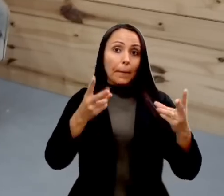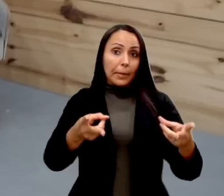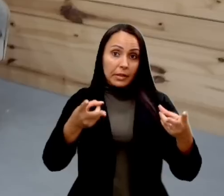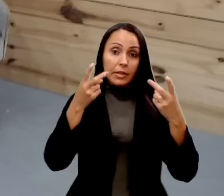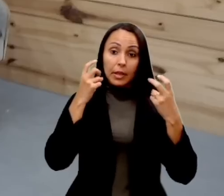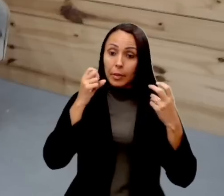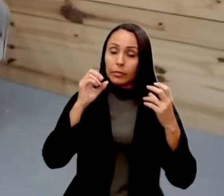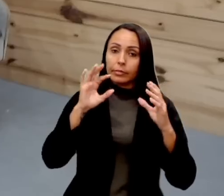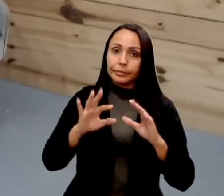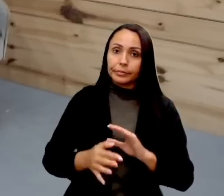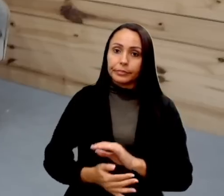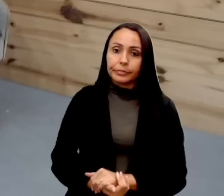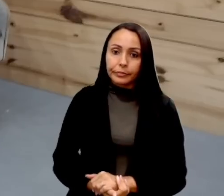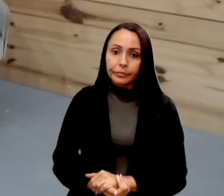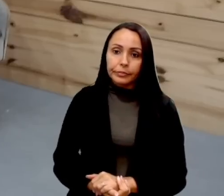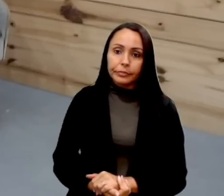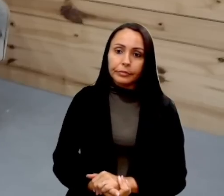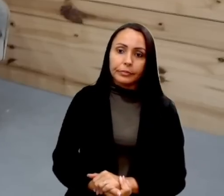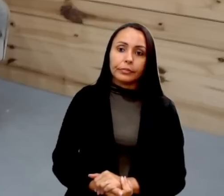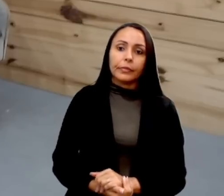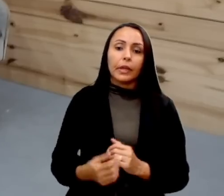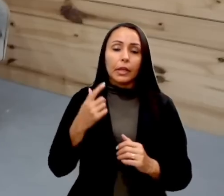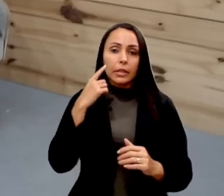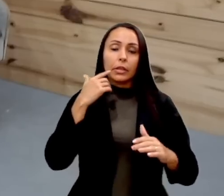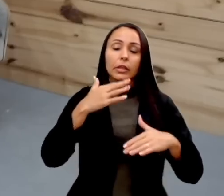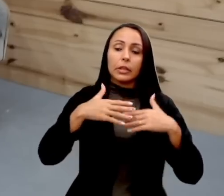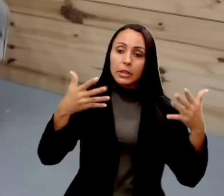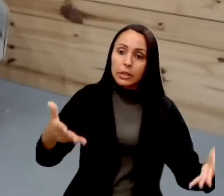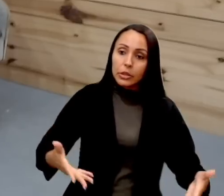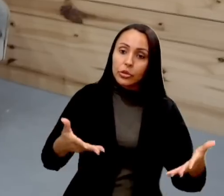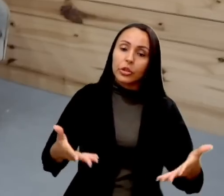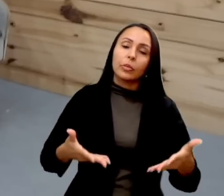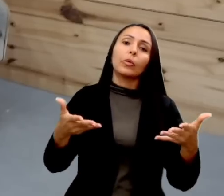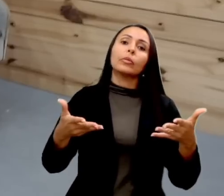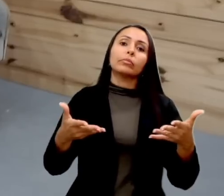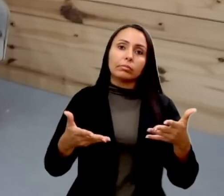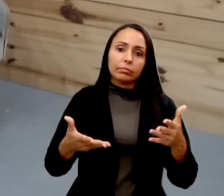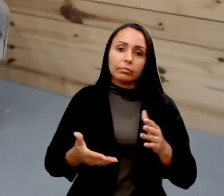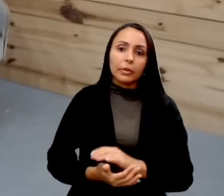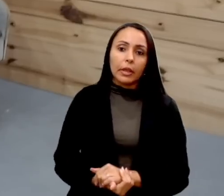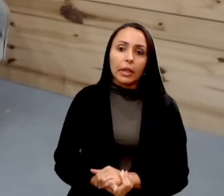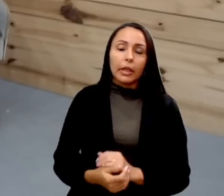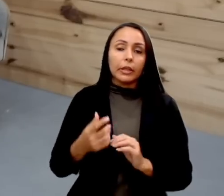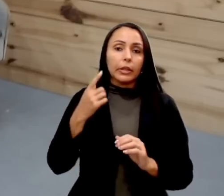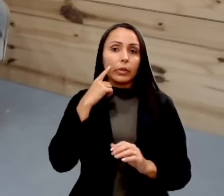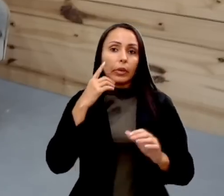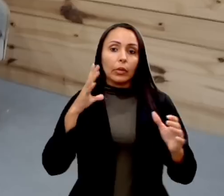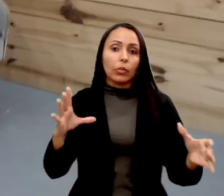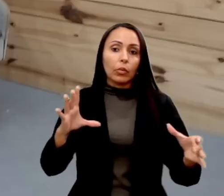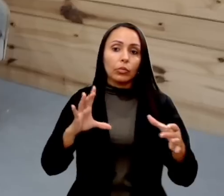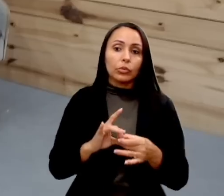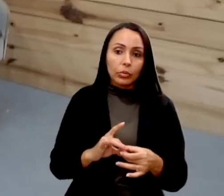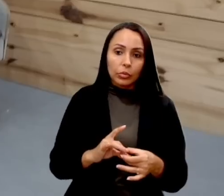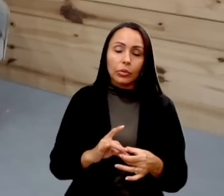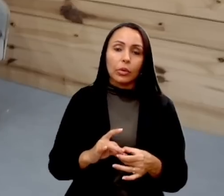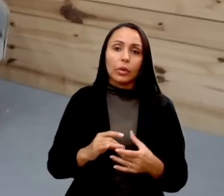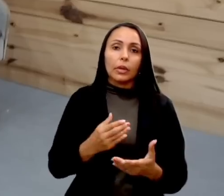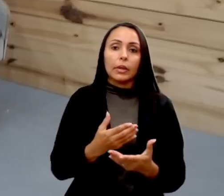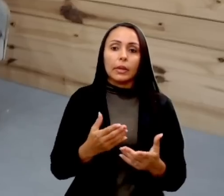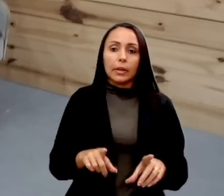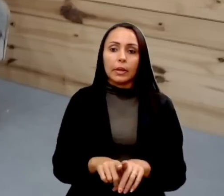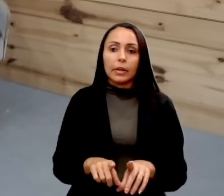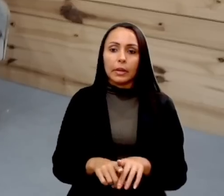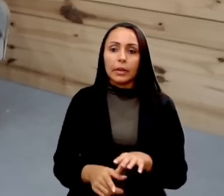como essa, há essa predisposição ao estímulo da criatividade. Eu estou junto do meu diretor e de outros diretores.